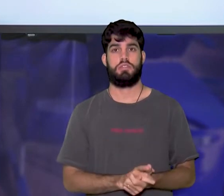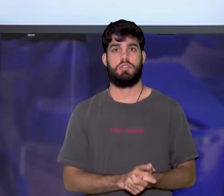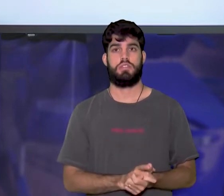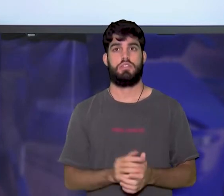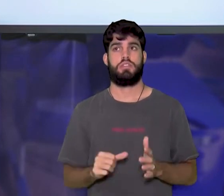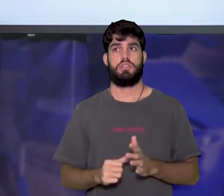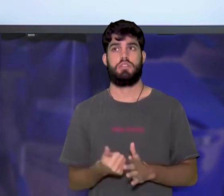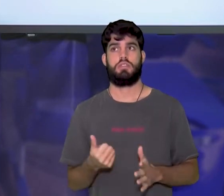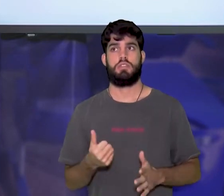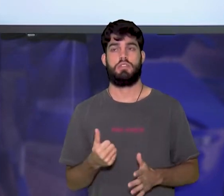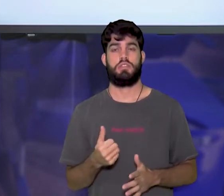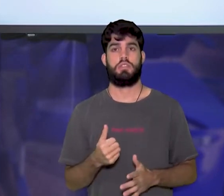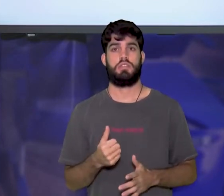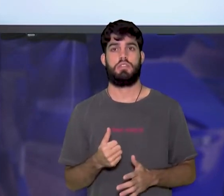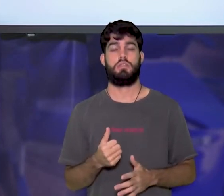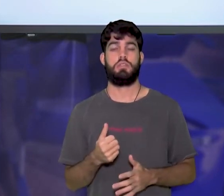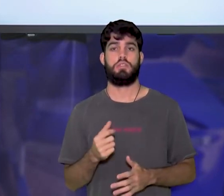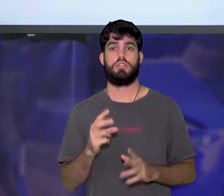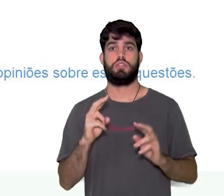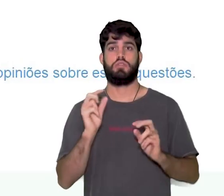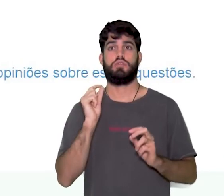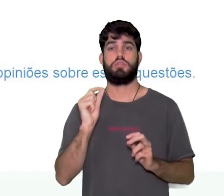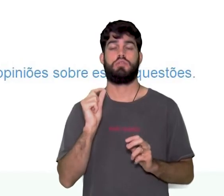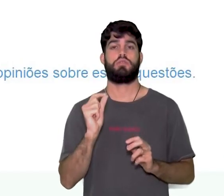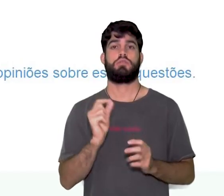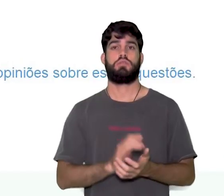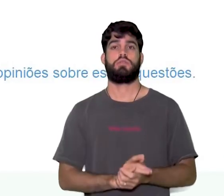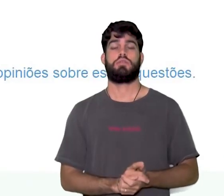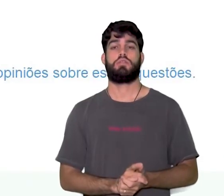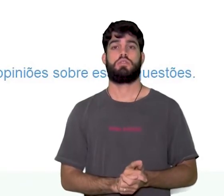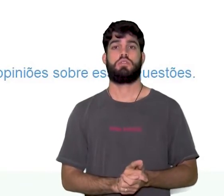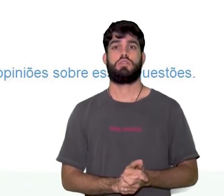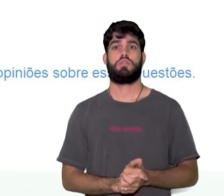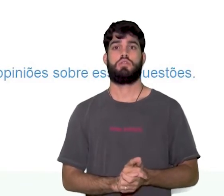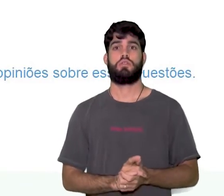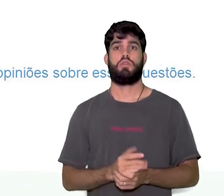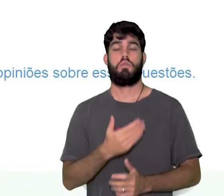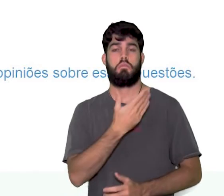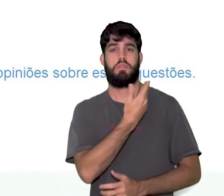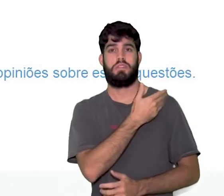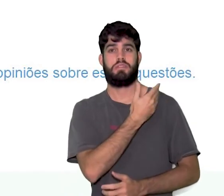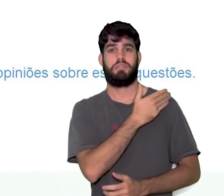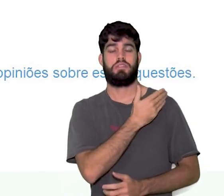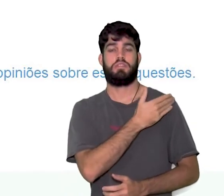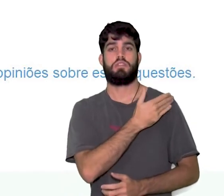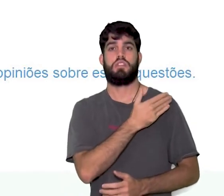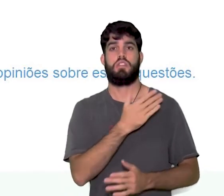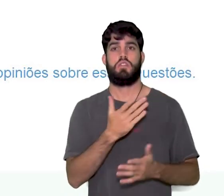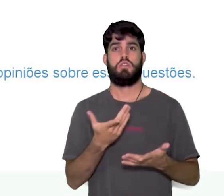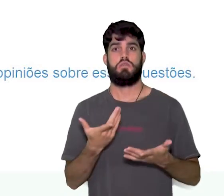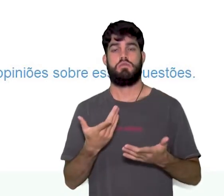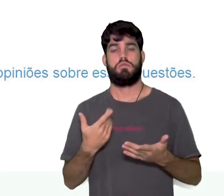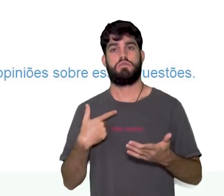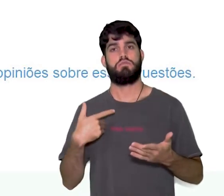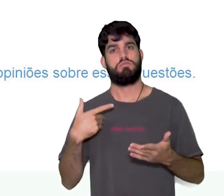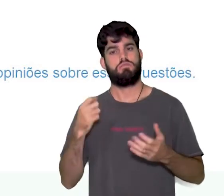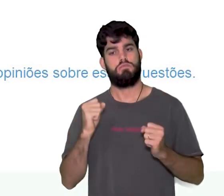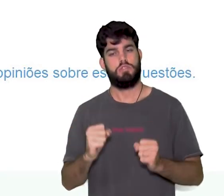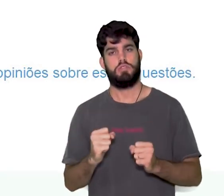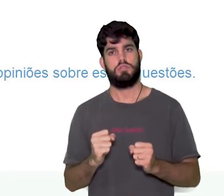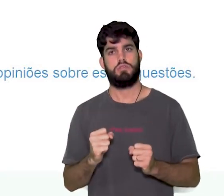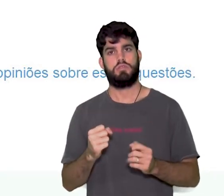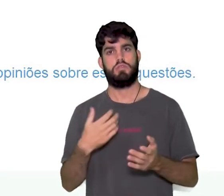primeira diz respeito, pergunta, né? O preconceito e a convivência são temas possíveis de serem discutidos?